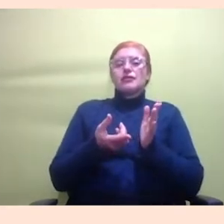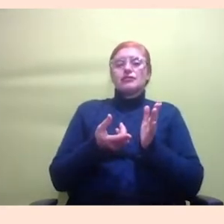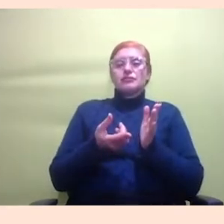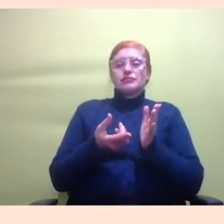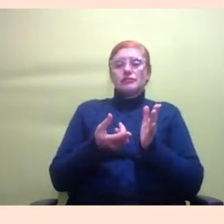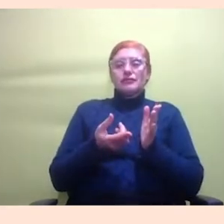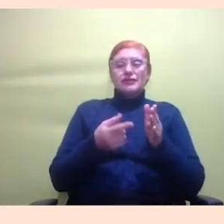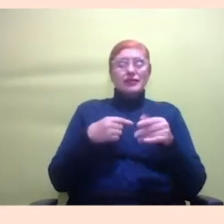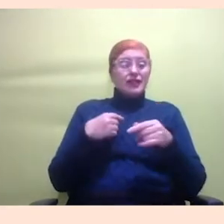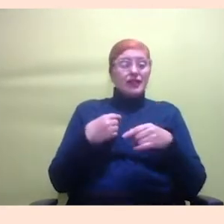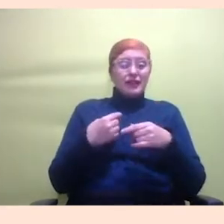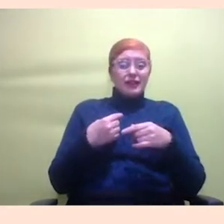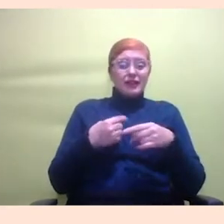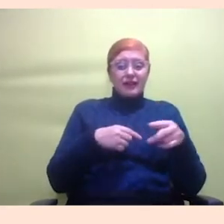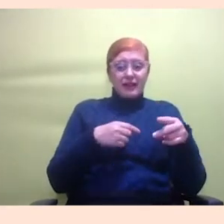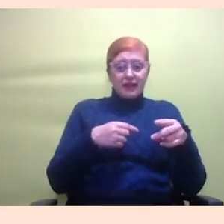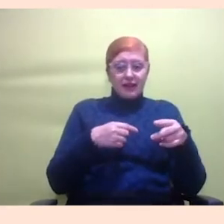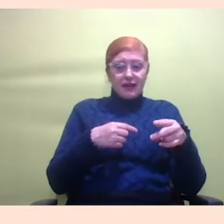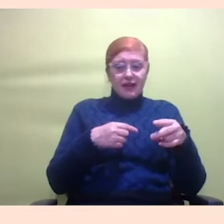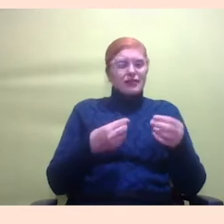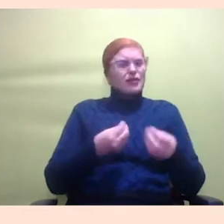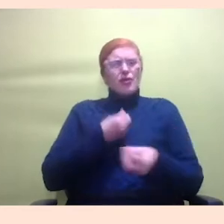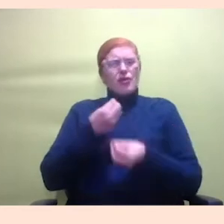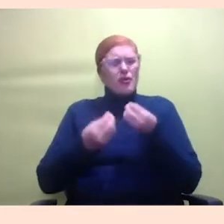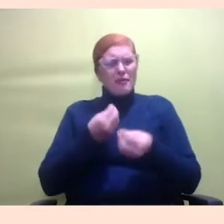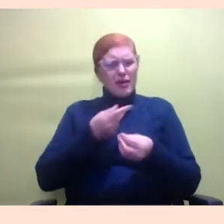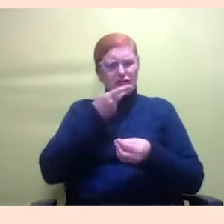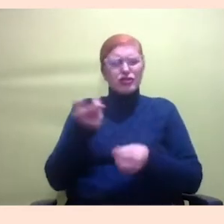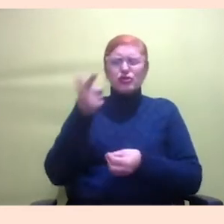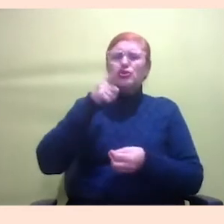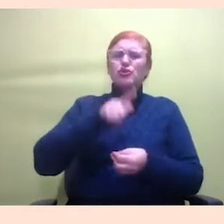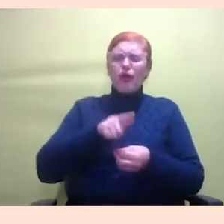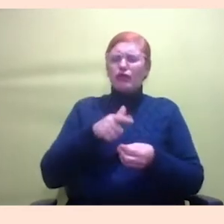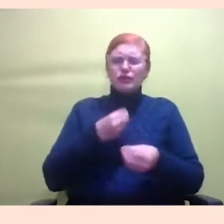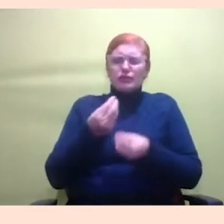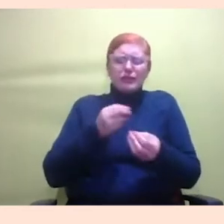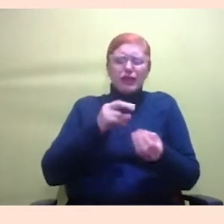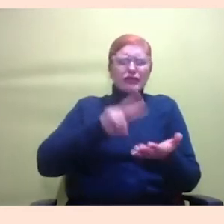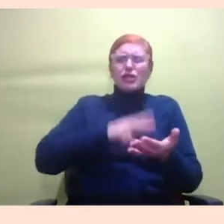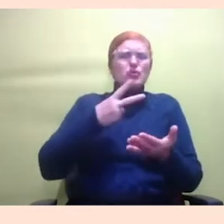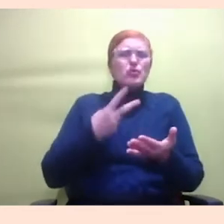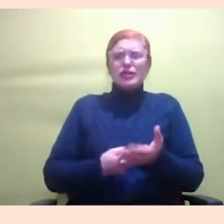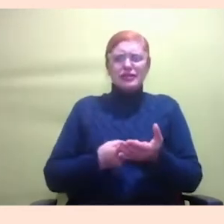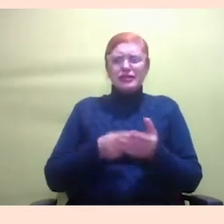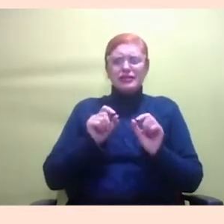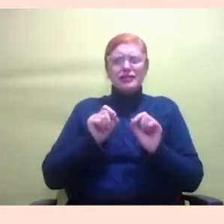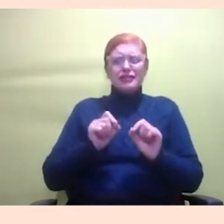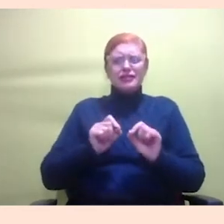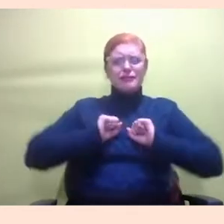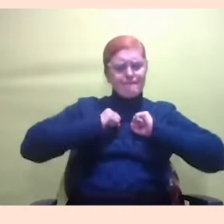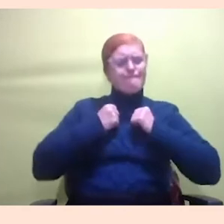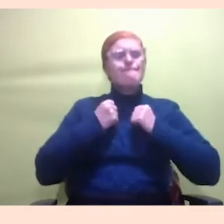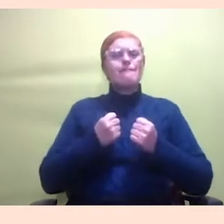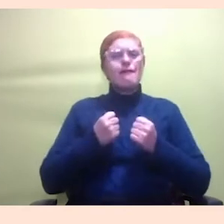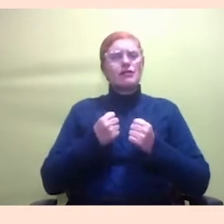o livro, eu fico dizendo, gente, como é que eu estou falando isso? Como é que a pessoa vai traduzir isso, gente? Na tora, né? Na força, melhor. E